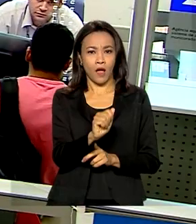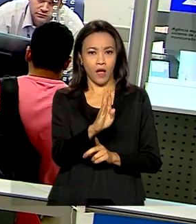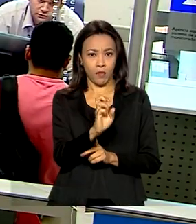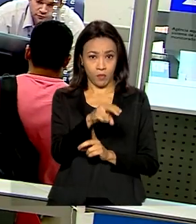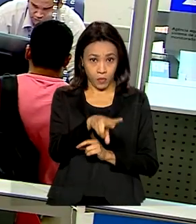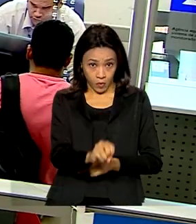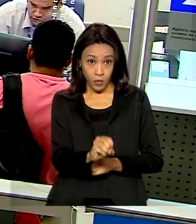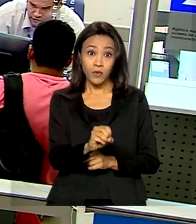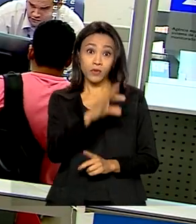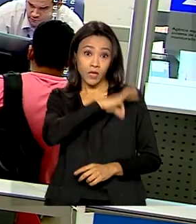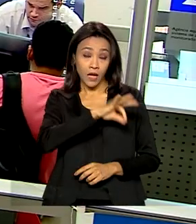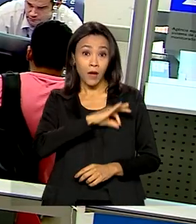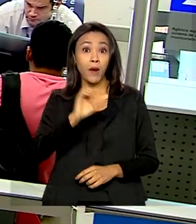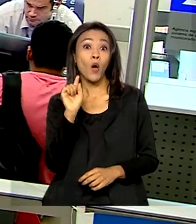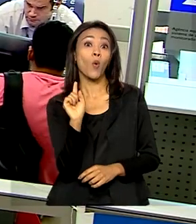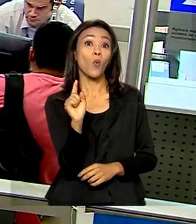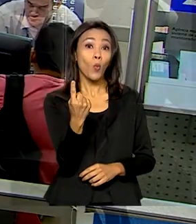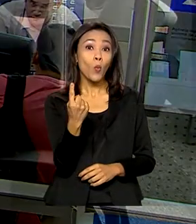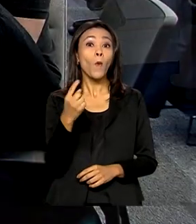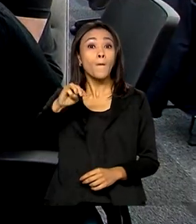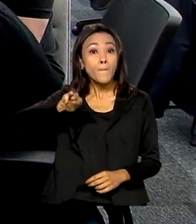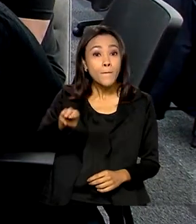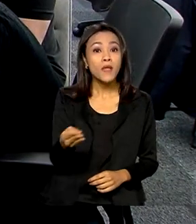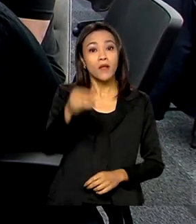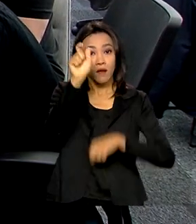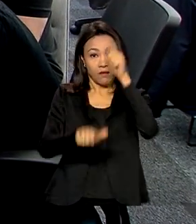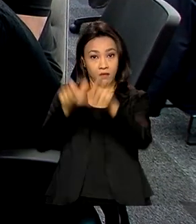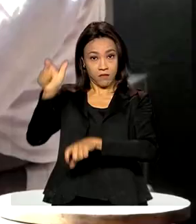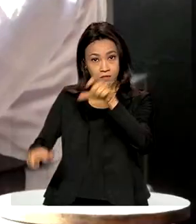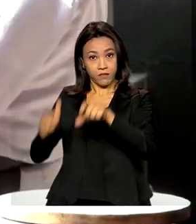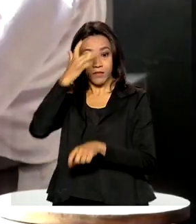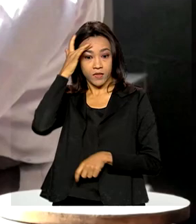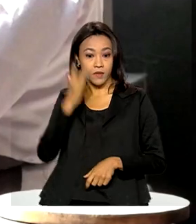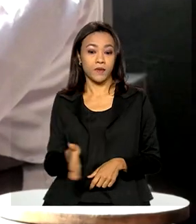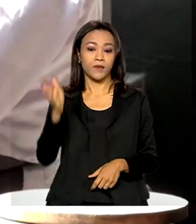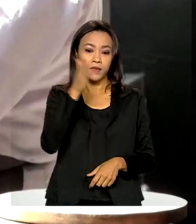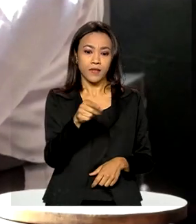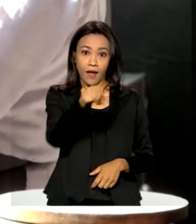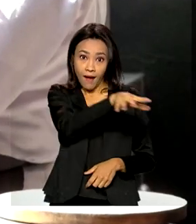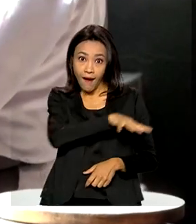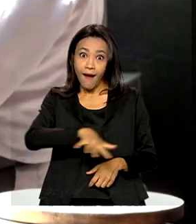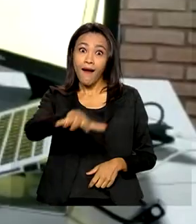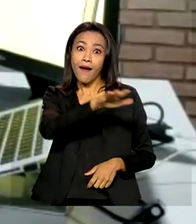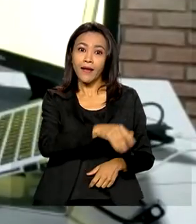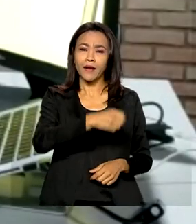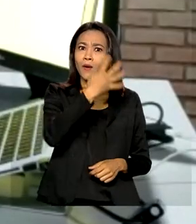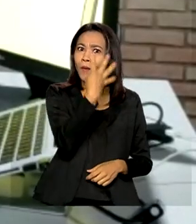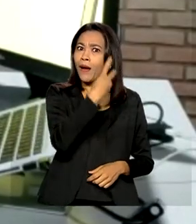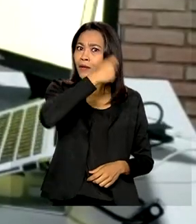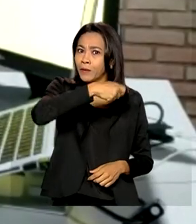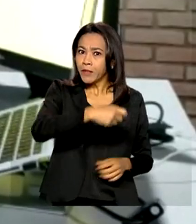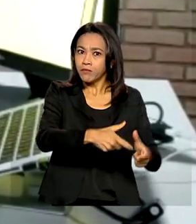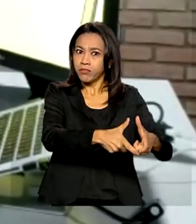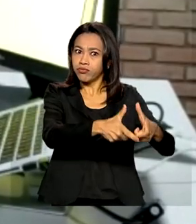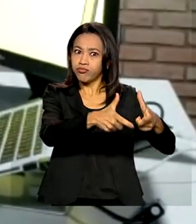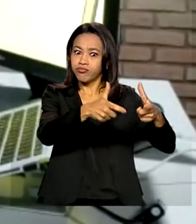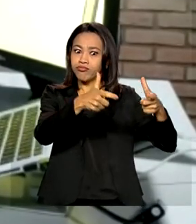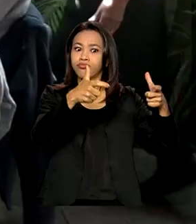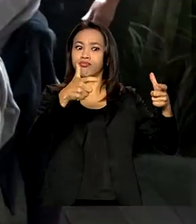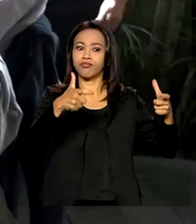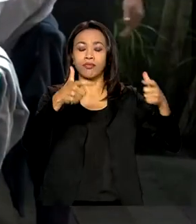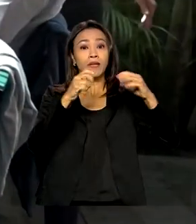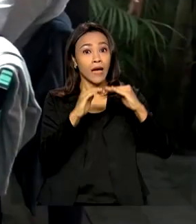milhão de trabalhadores. Setor de serviços cresce pelo quarto mês seguido e bate 10%